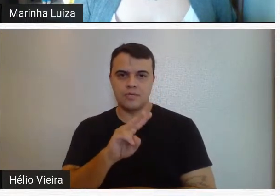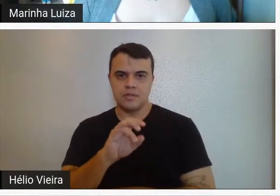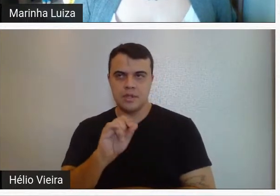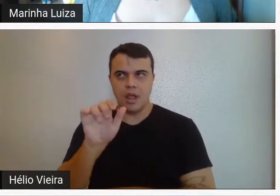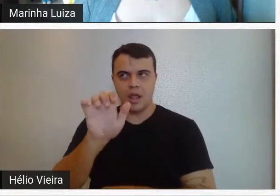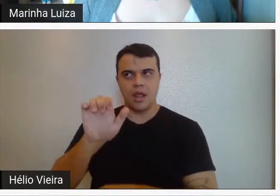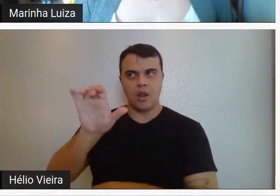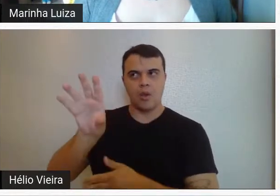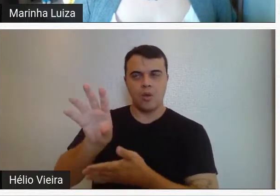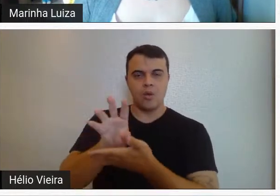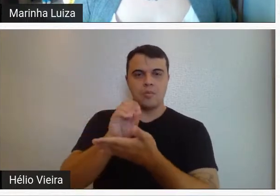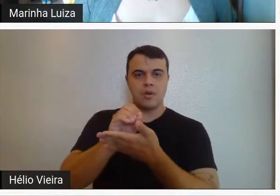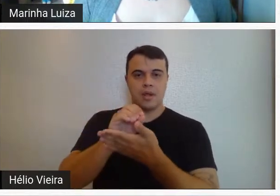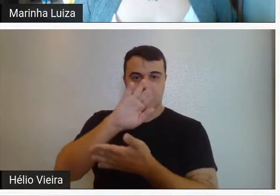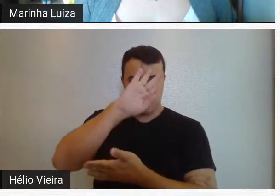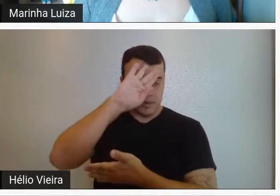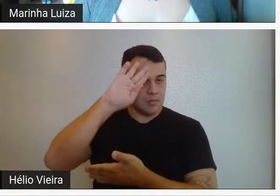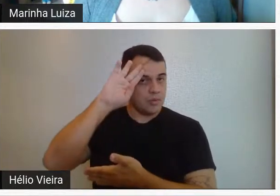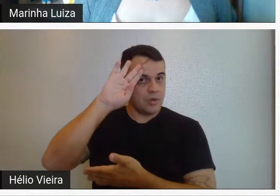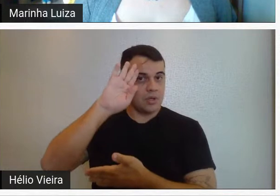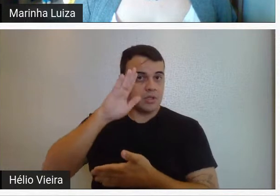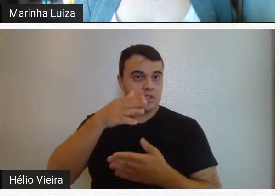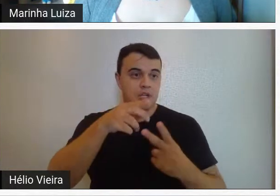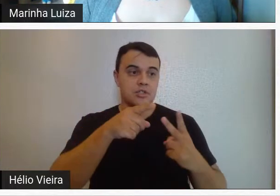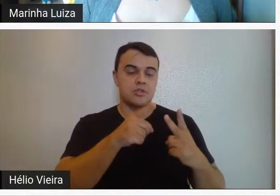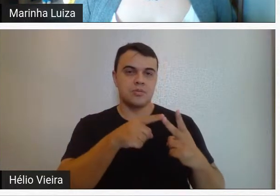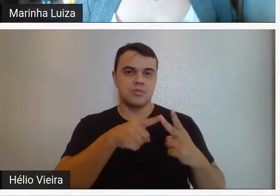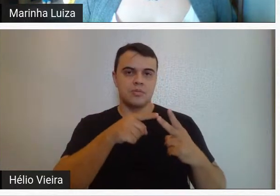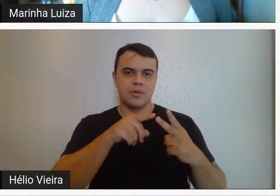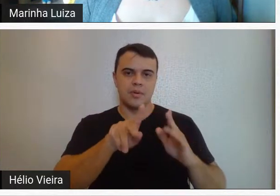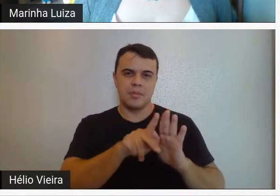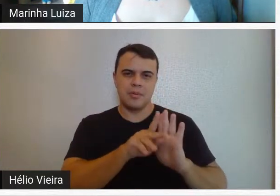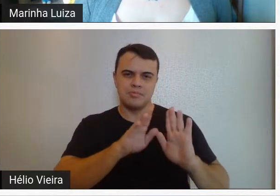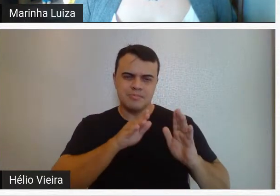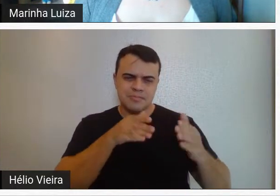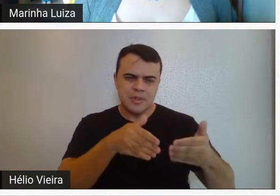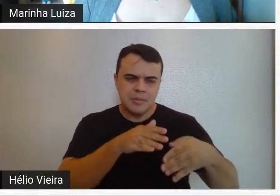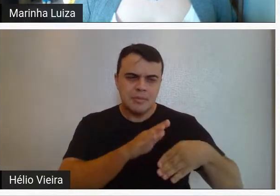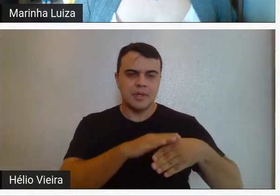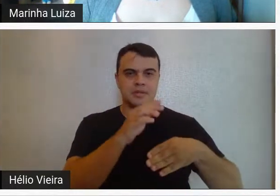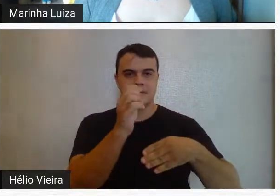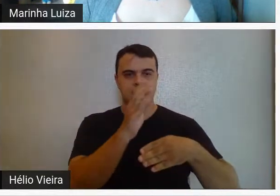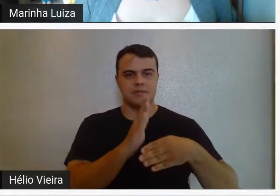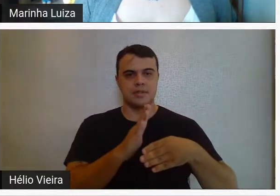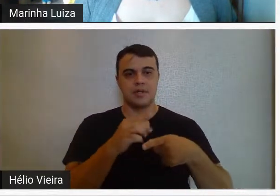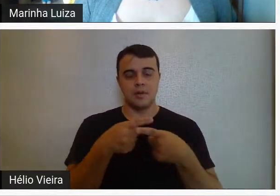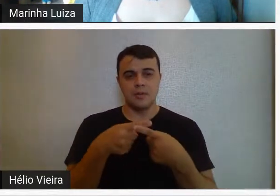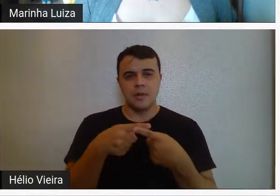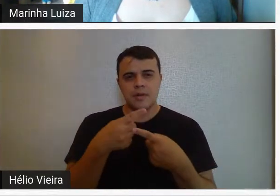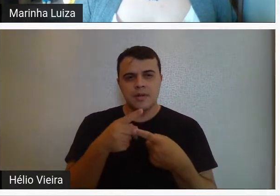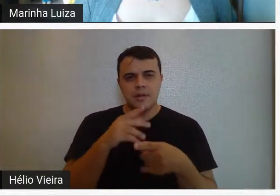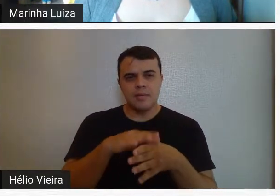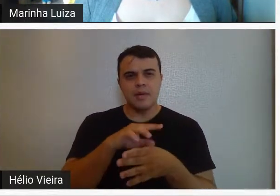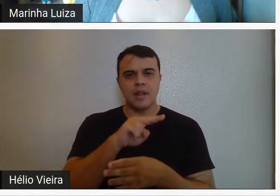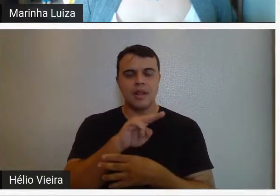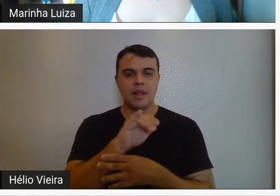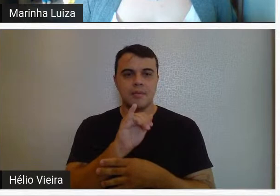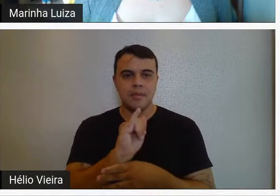europeia. A Pampulha já é um segundo momento, mas é bem mais brasileiro, porque tem Niemeyer,